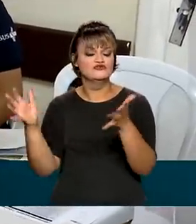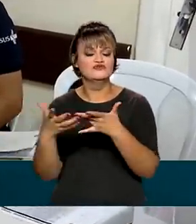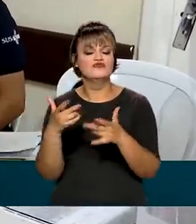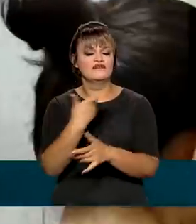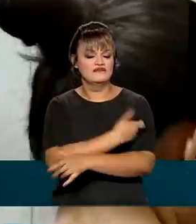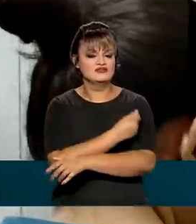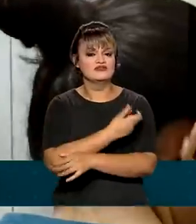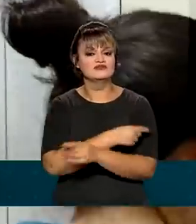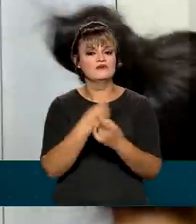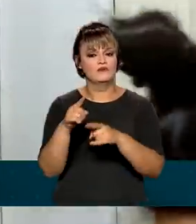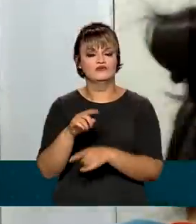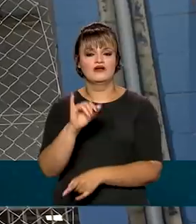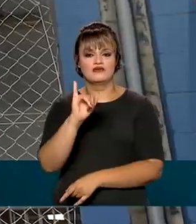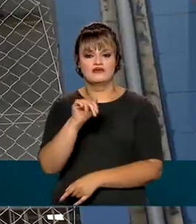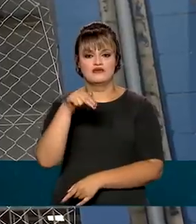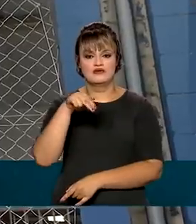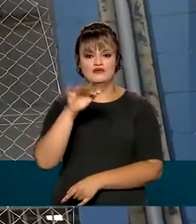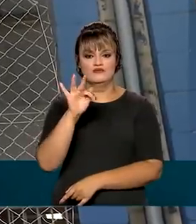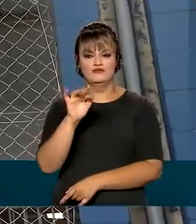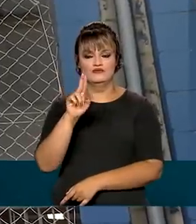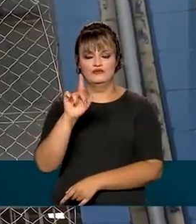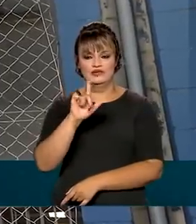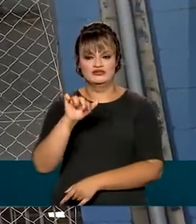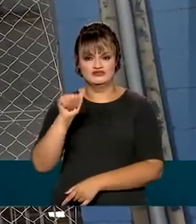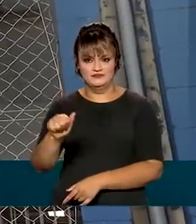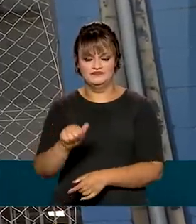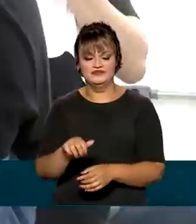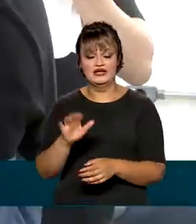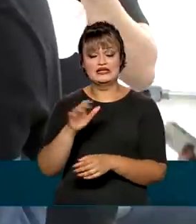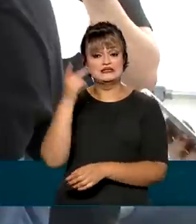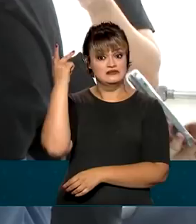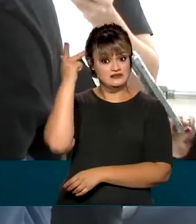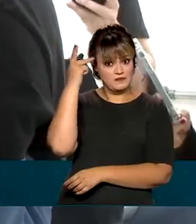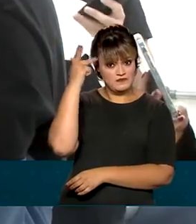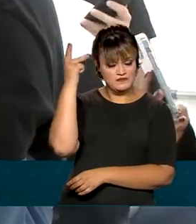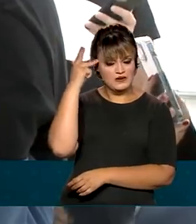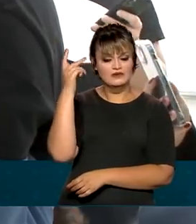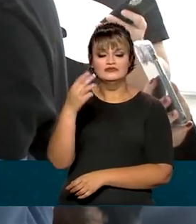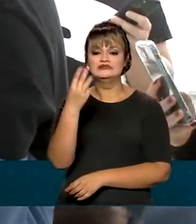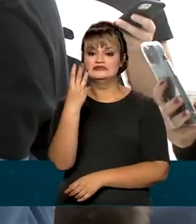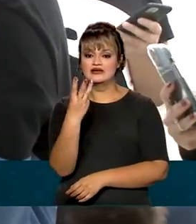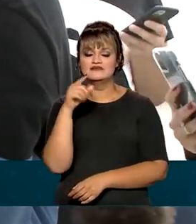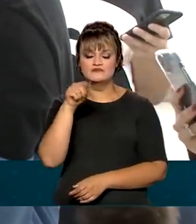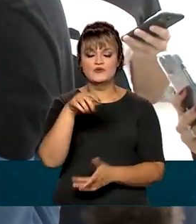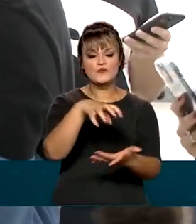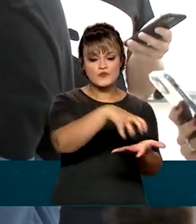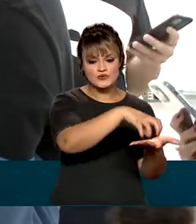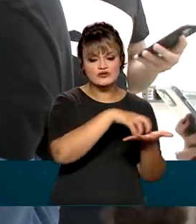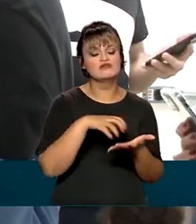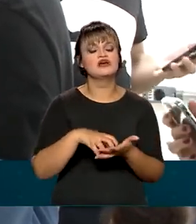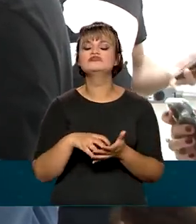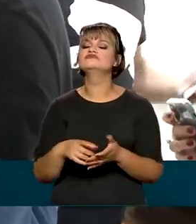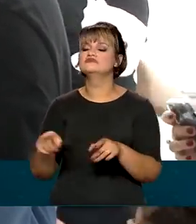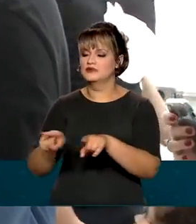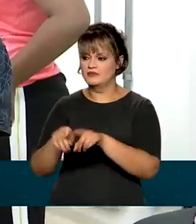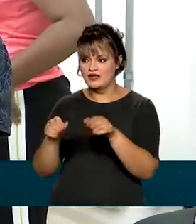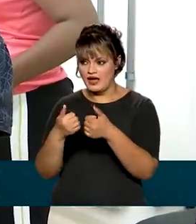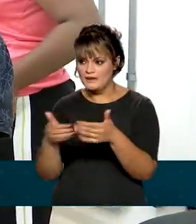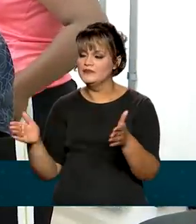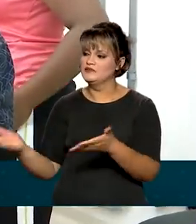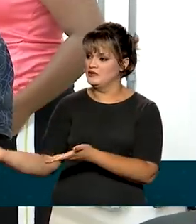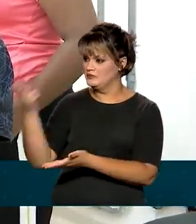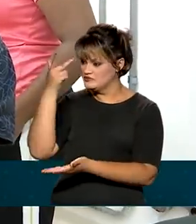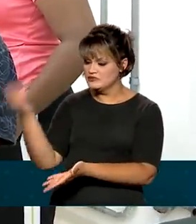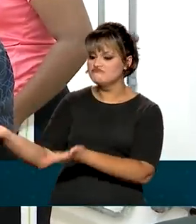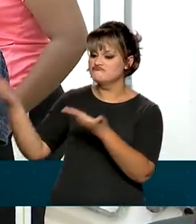vacinal contra a influenza. Em São Paulo, mais de 3 mil unidades básicas de saúde participaram do esforço